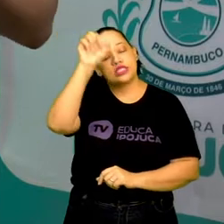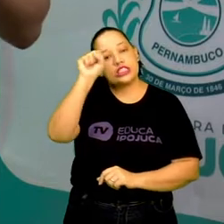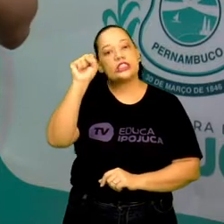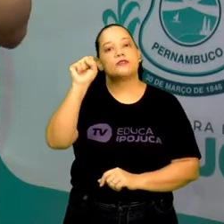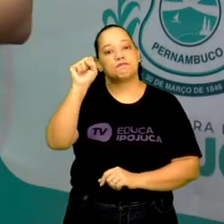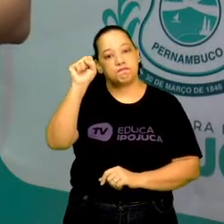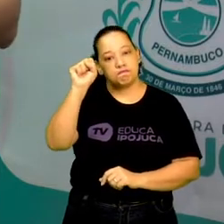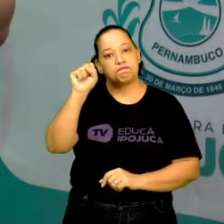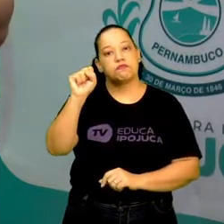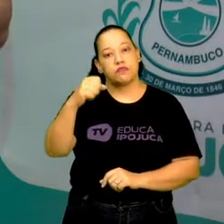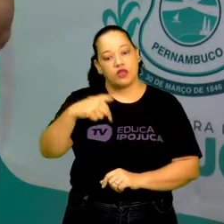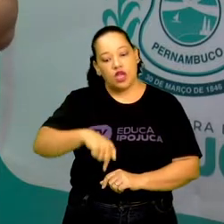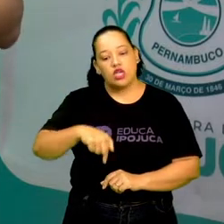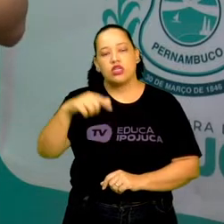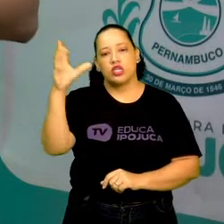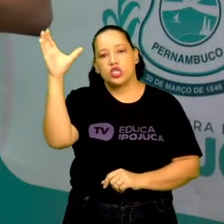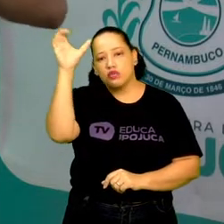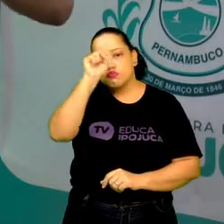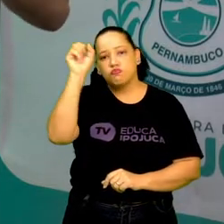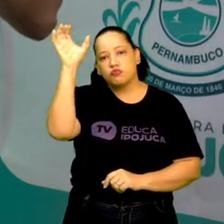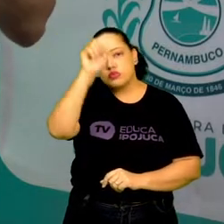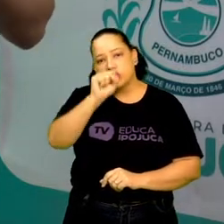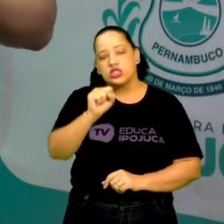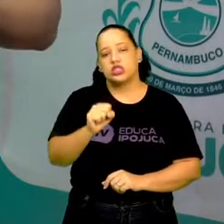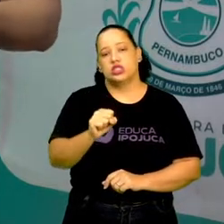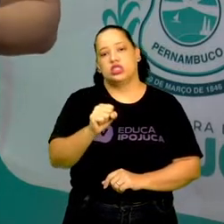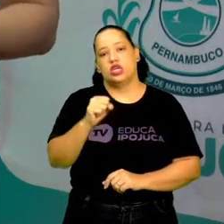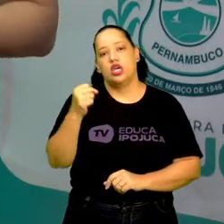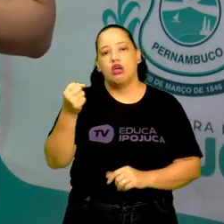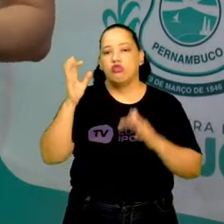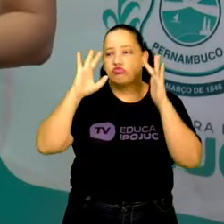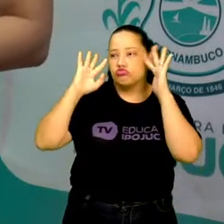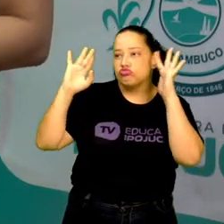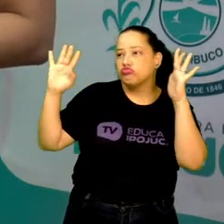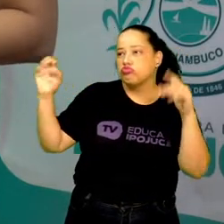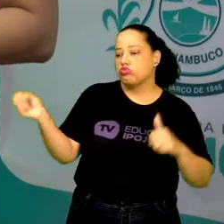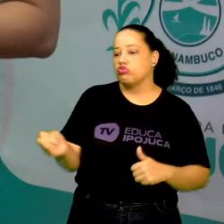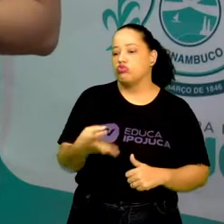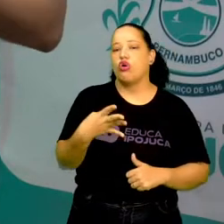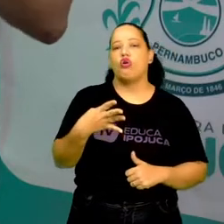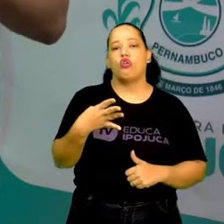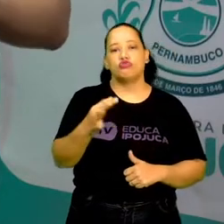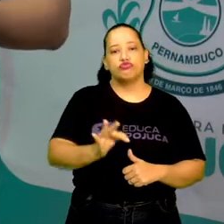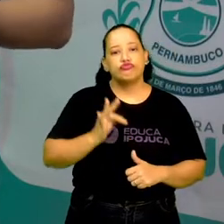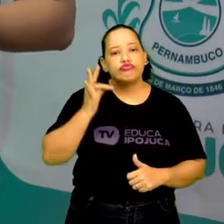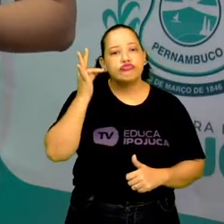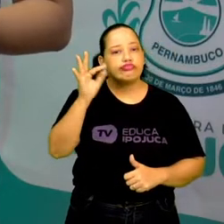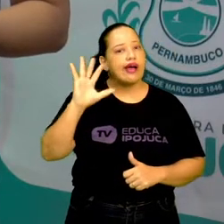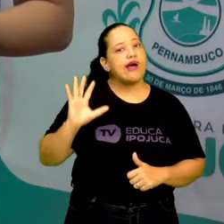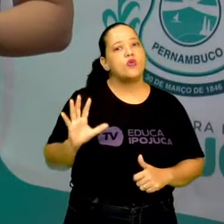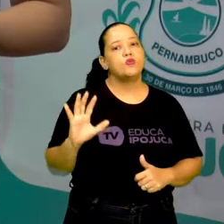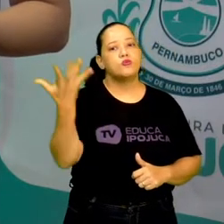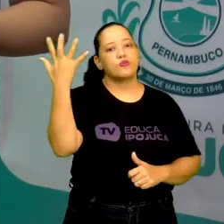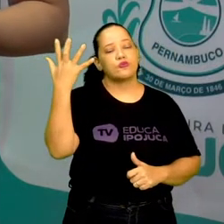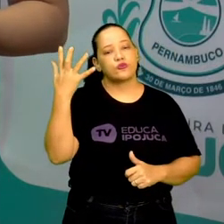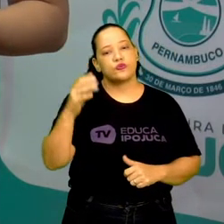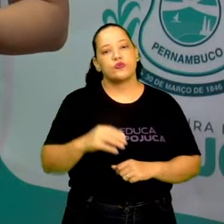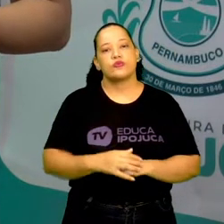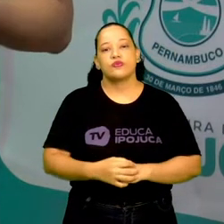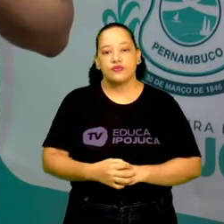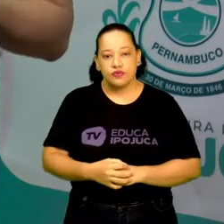do estar na escola para aprender a construir novos sonhos, a buscar e fazer os sonhos acontecerem.